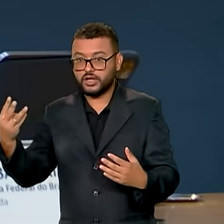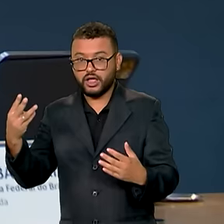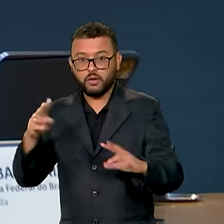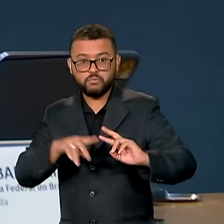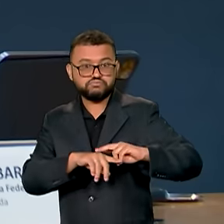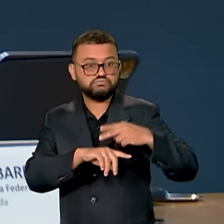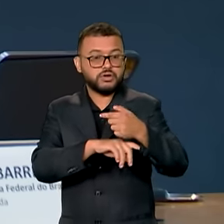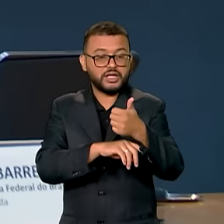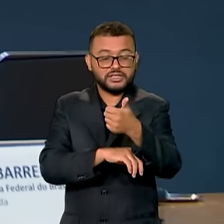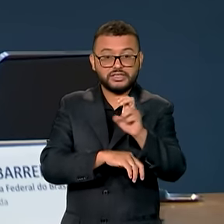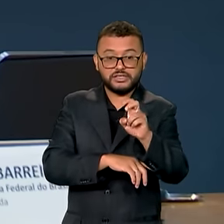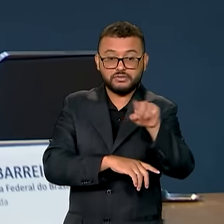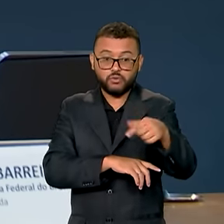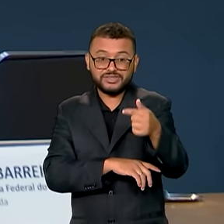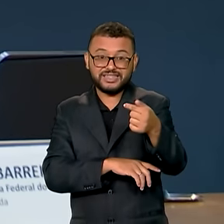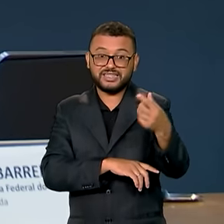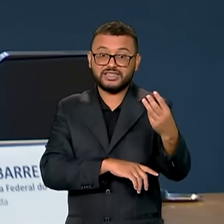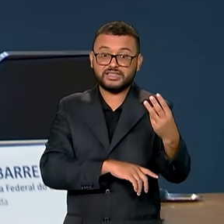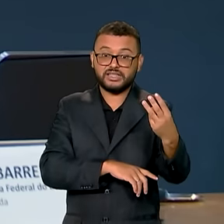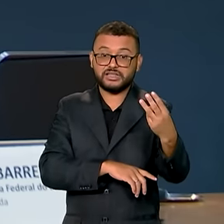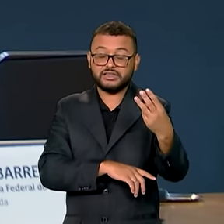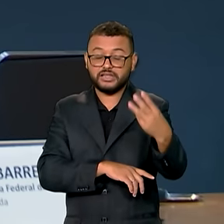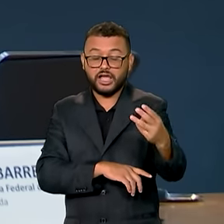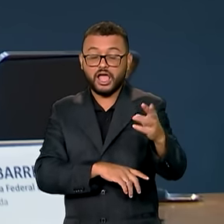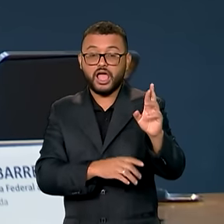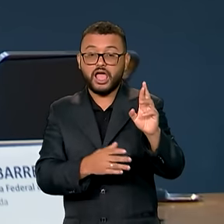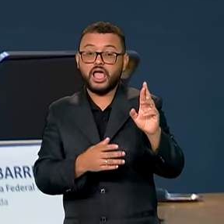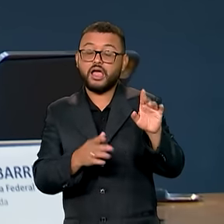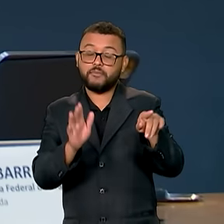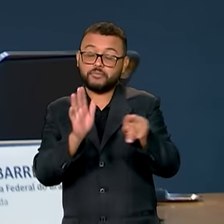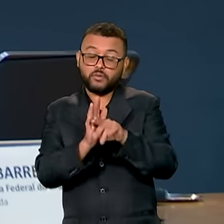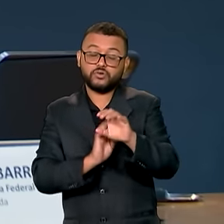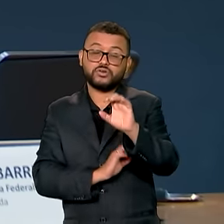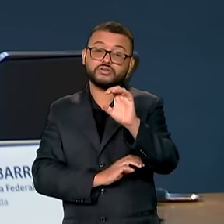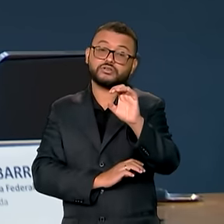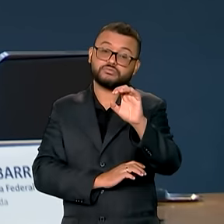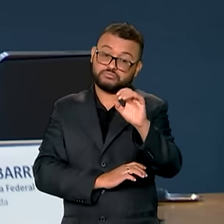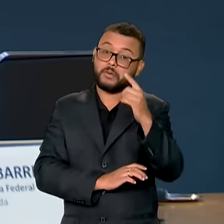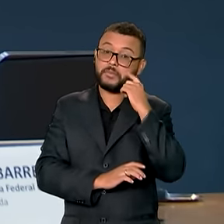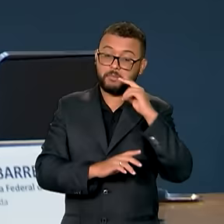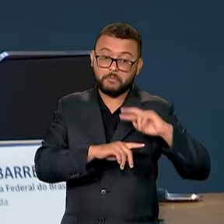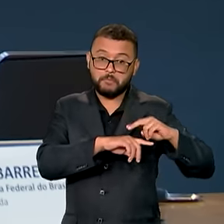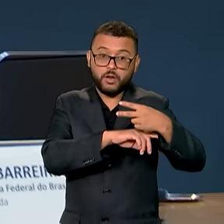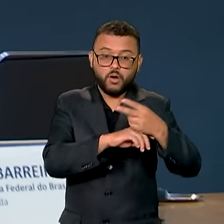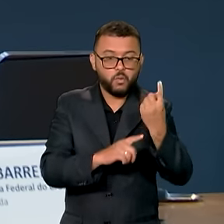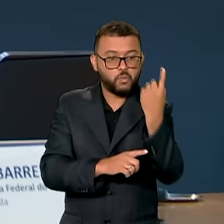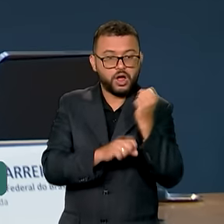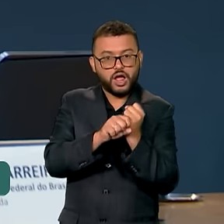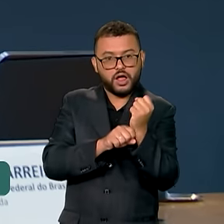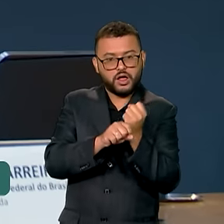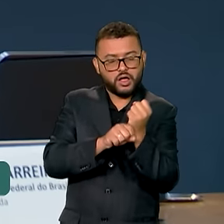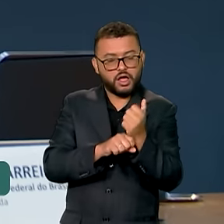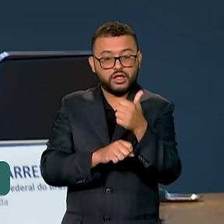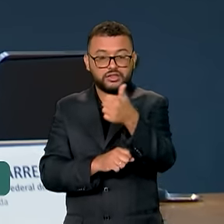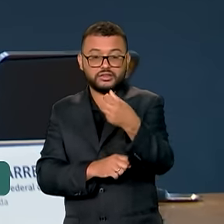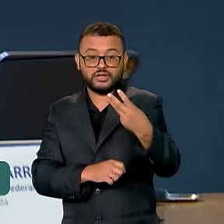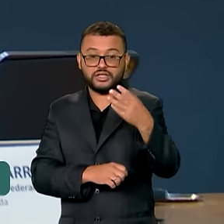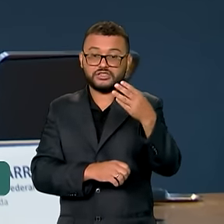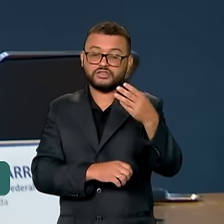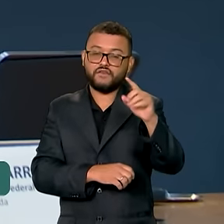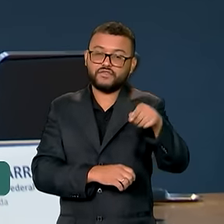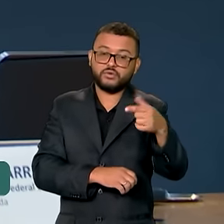,72% nominais e real 11,02%. Então, no ano, nós estamos 13,6